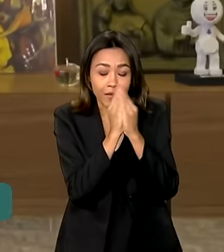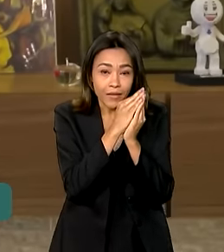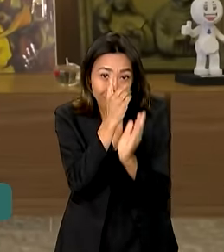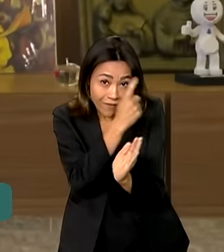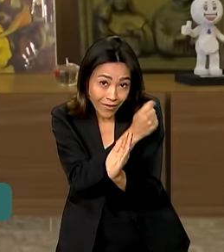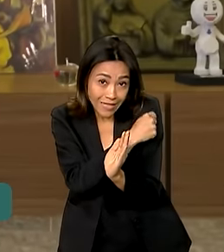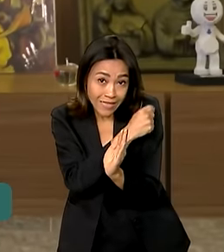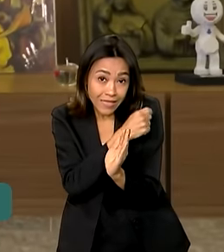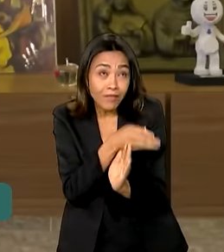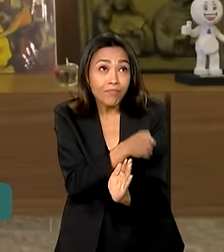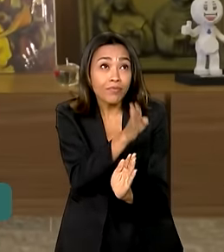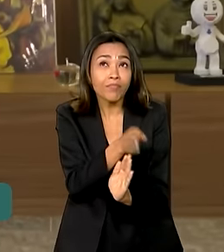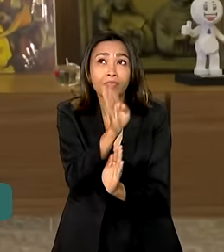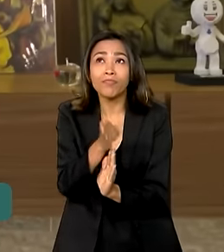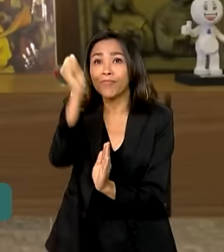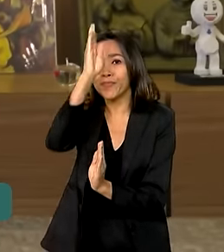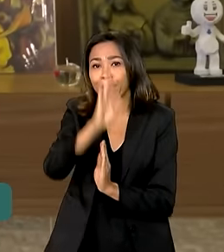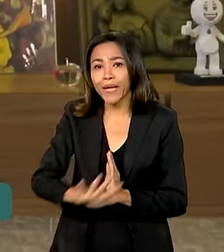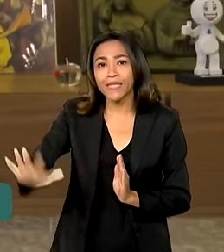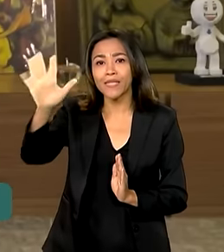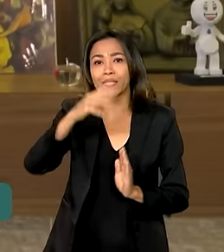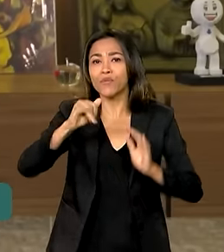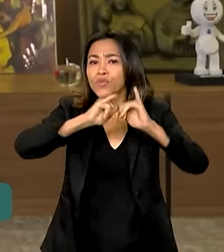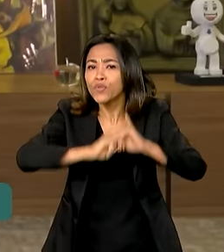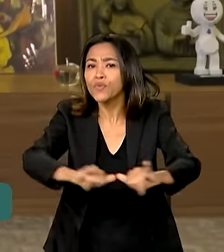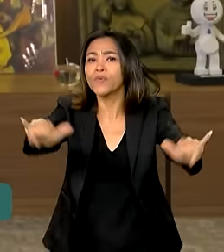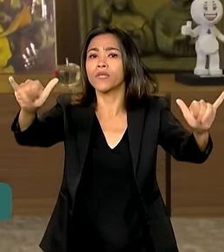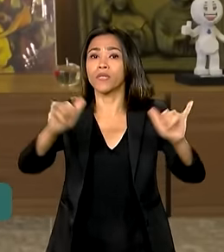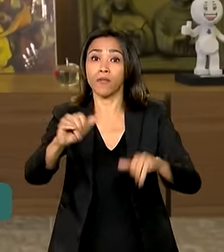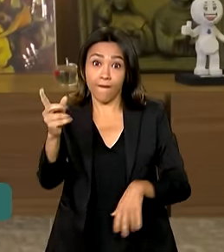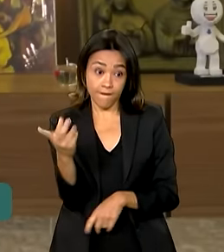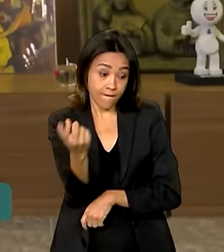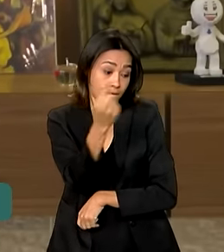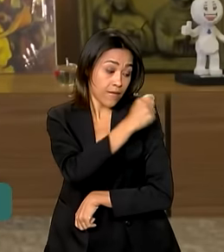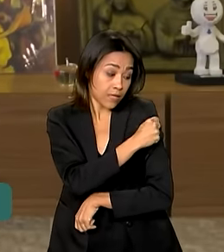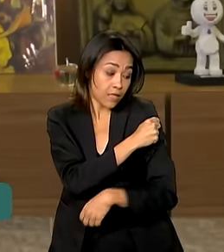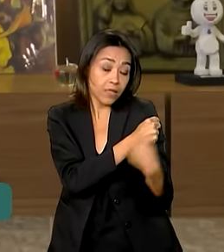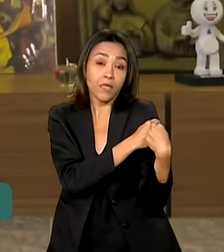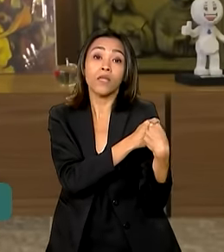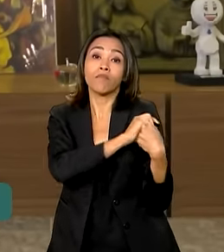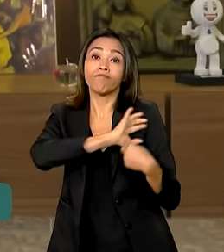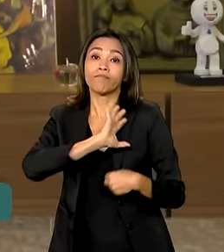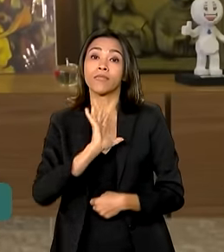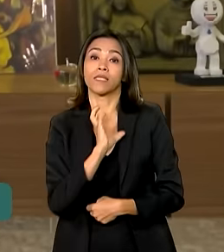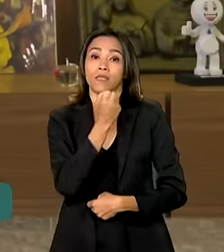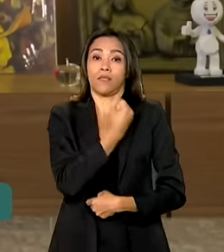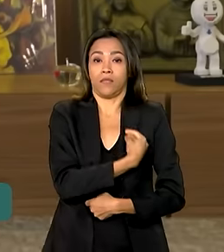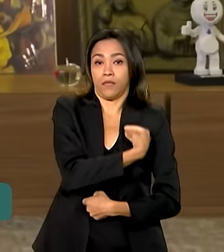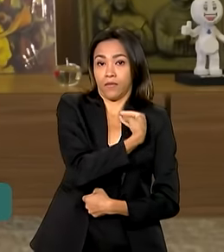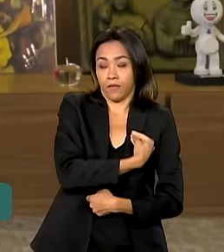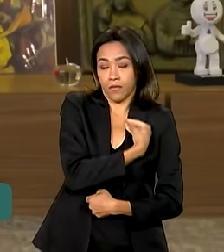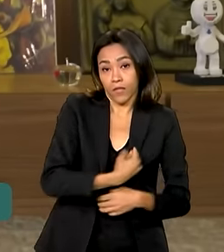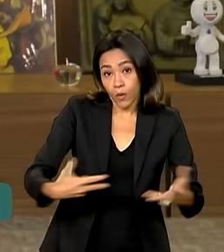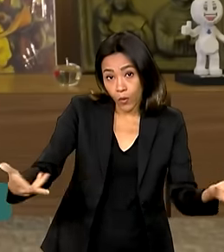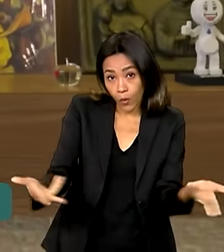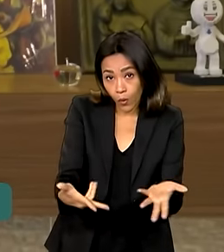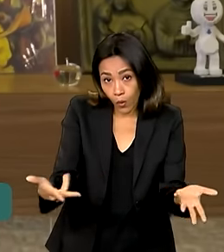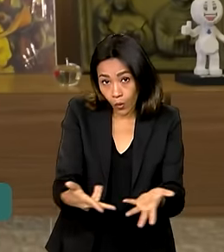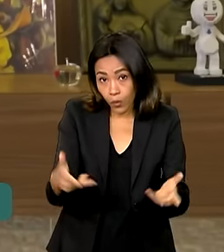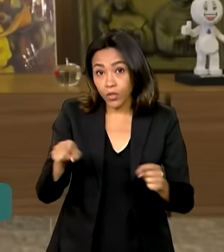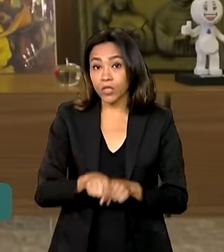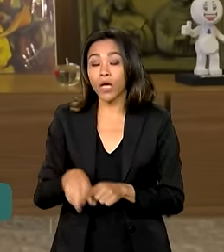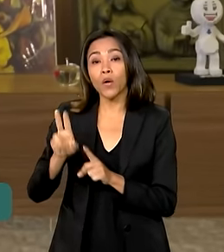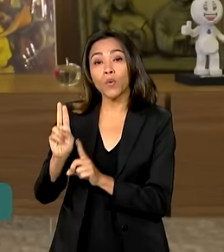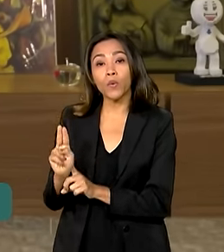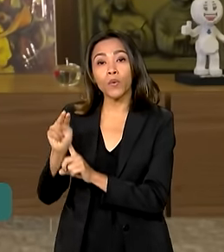levando a mensagem de que vacinas salvam vidas. Hoje, com o reconhecimento da Unicef